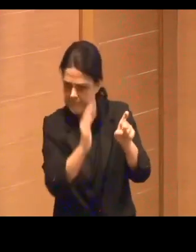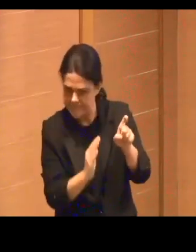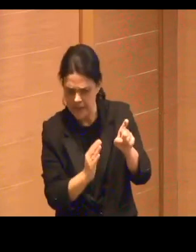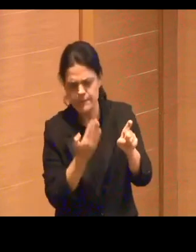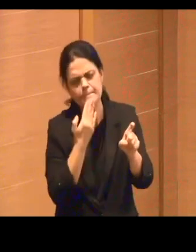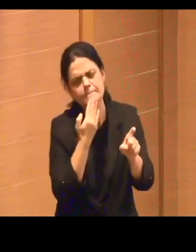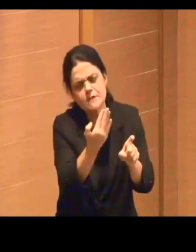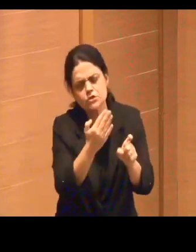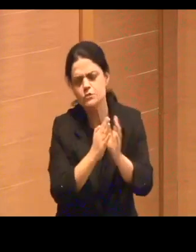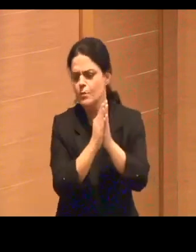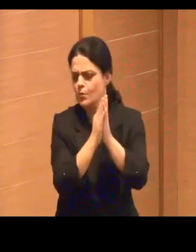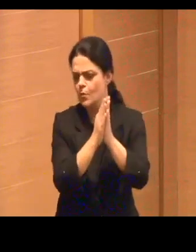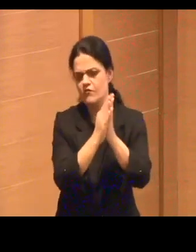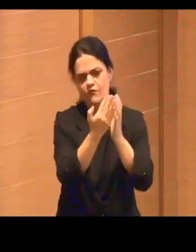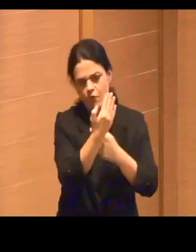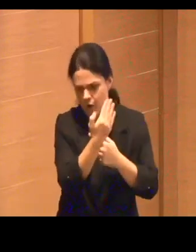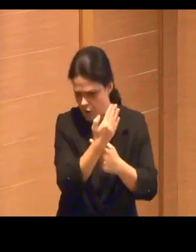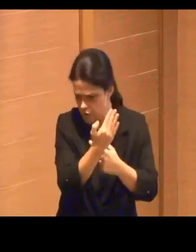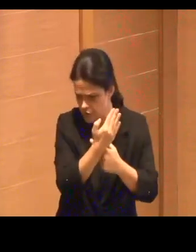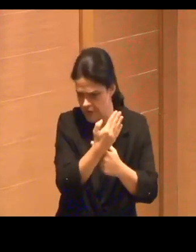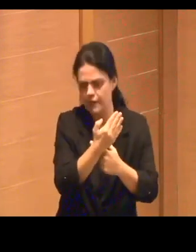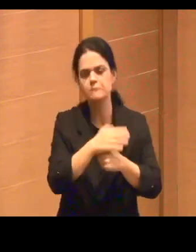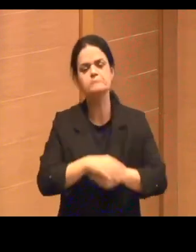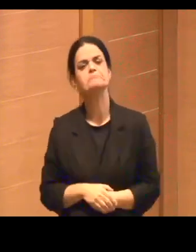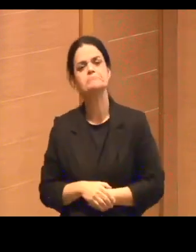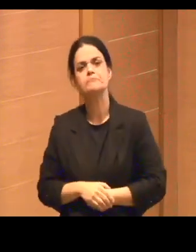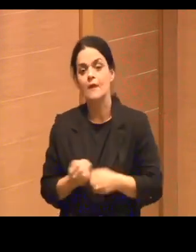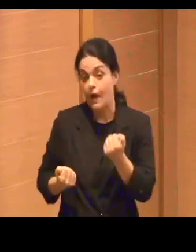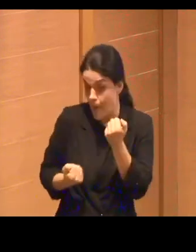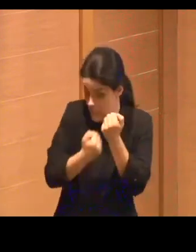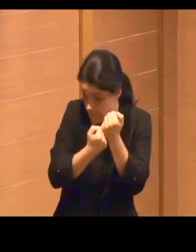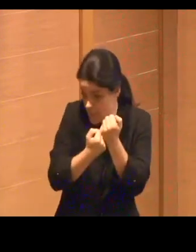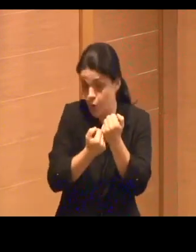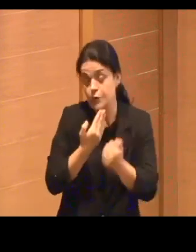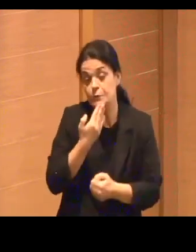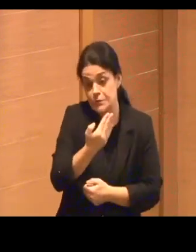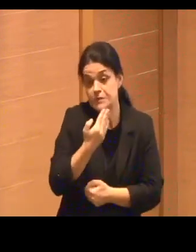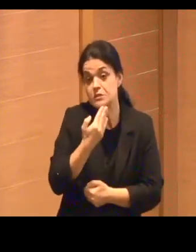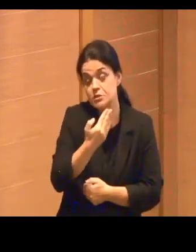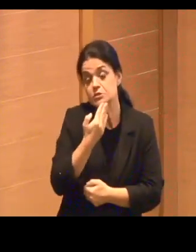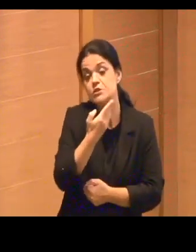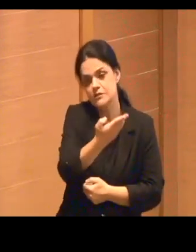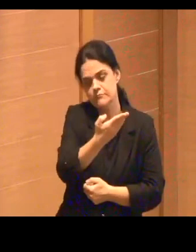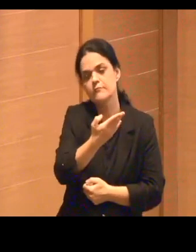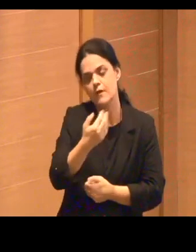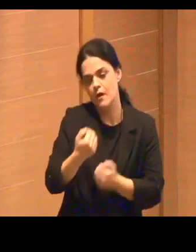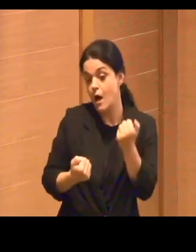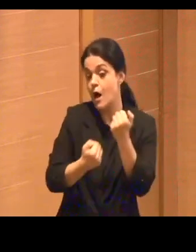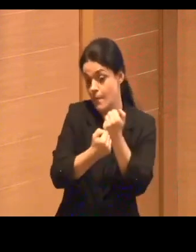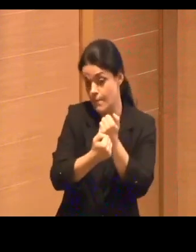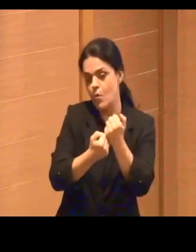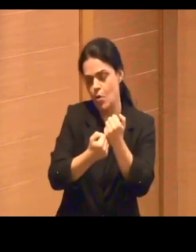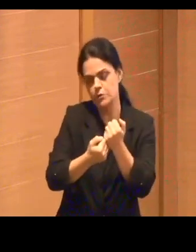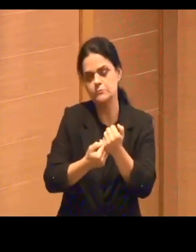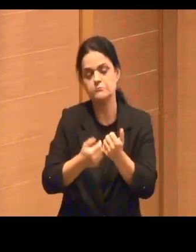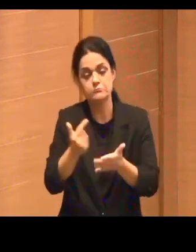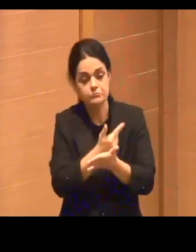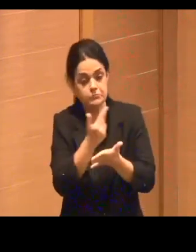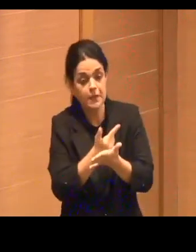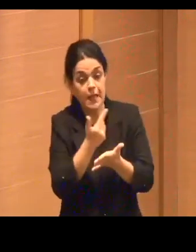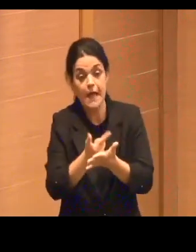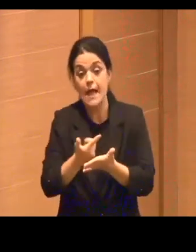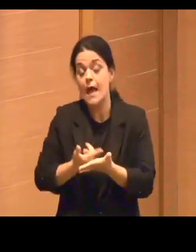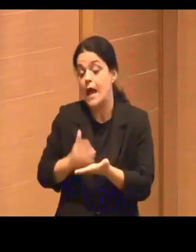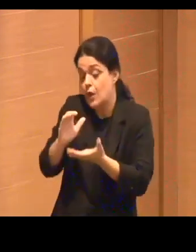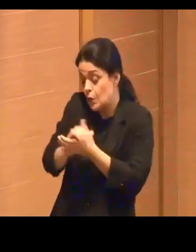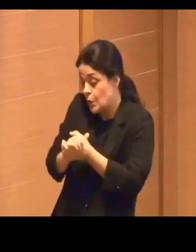2020 e 2021, de informática na educação, foi financiado pela Sociedade Brasileira de Computação. Mas aí o meu marido me convenceu